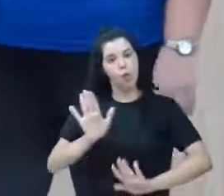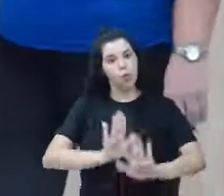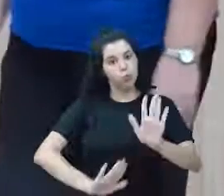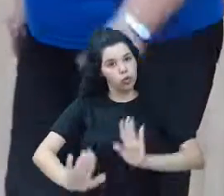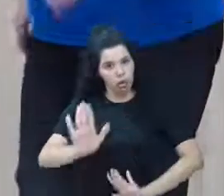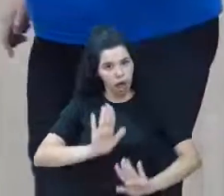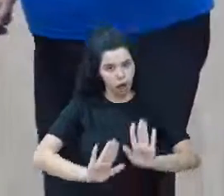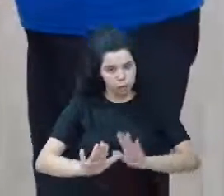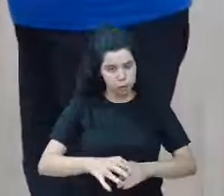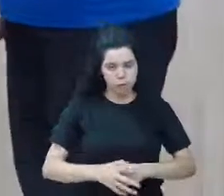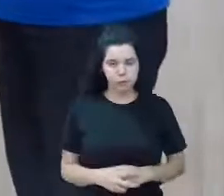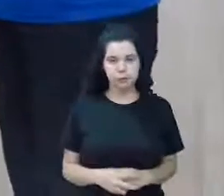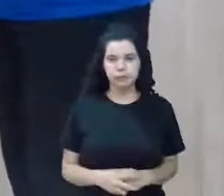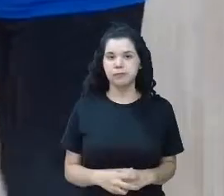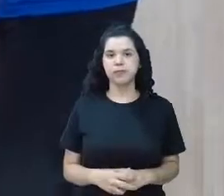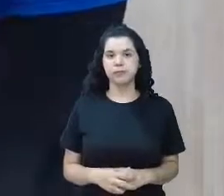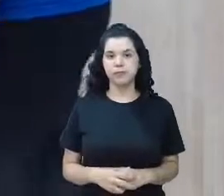nossa vida.